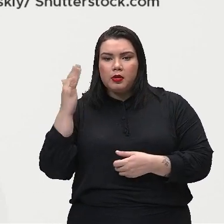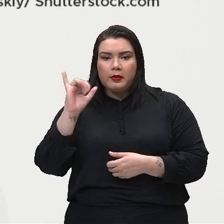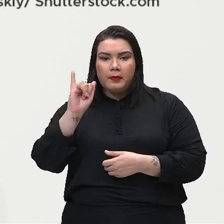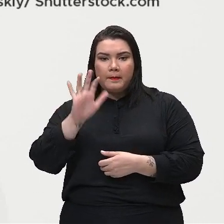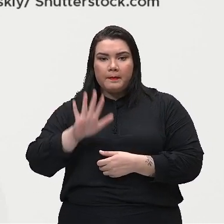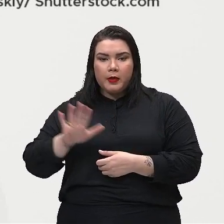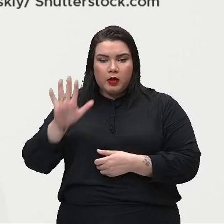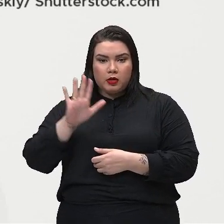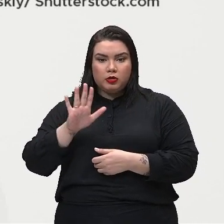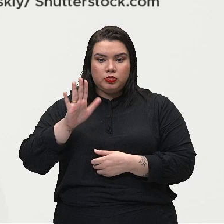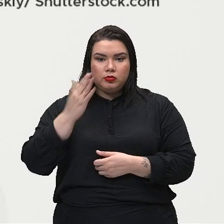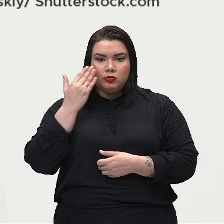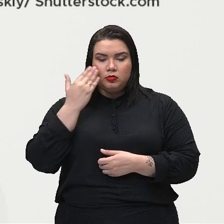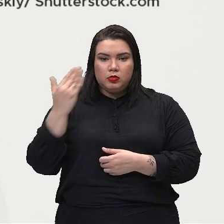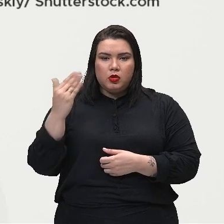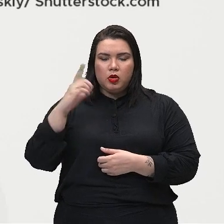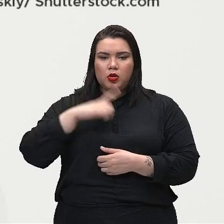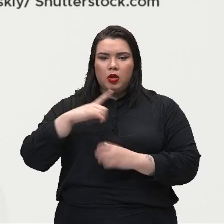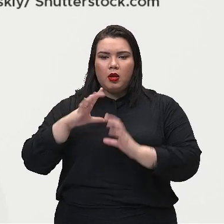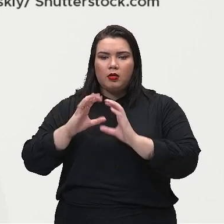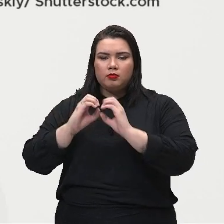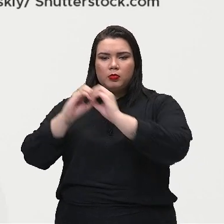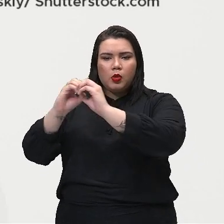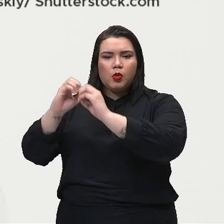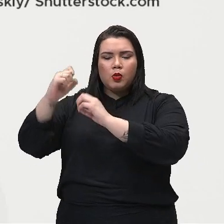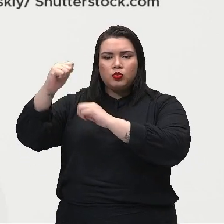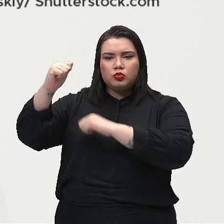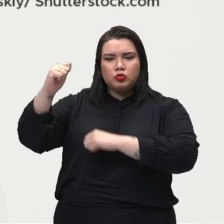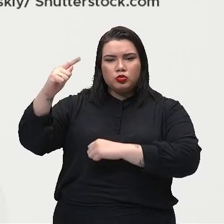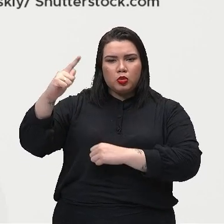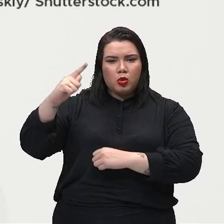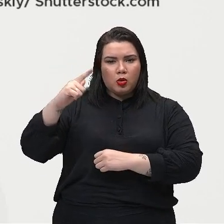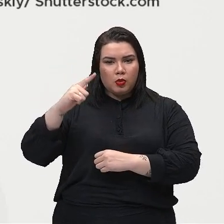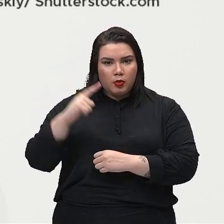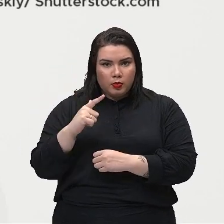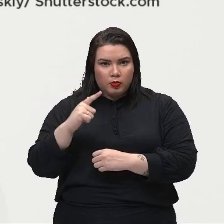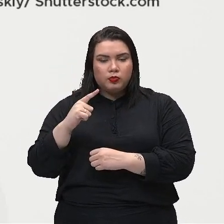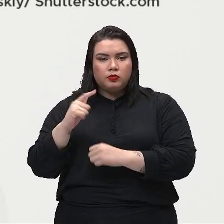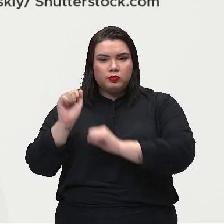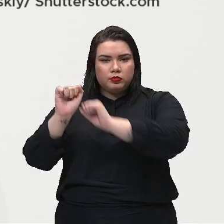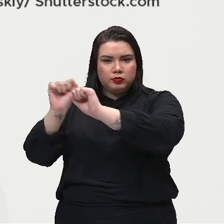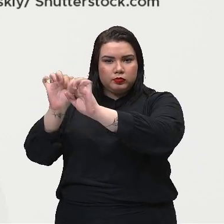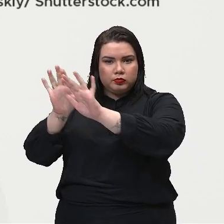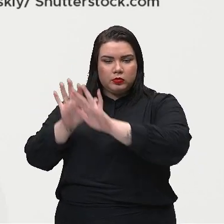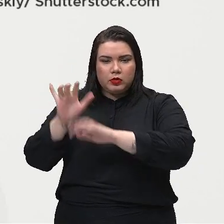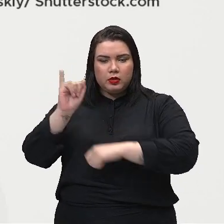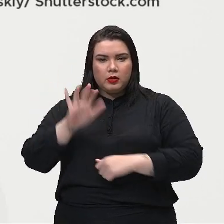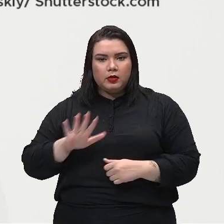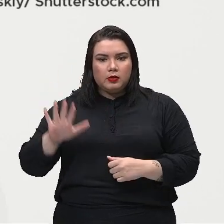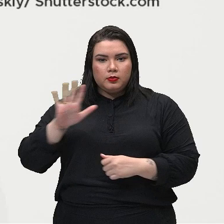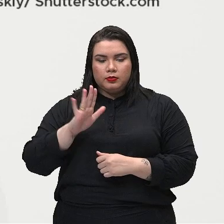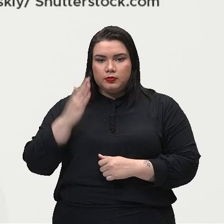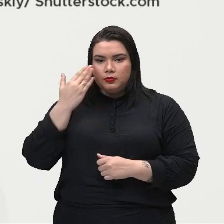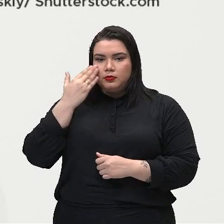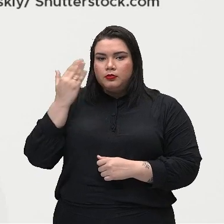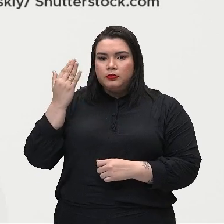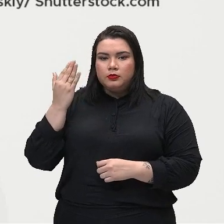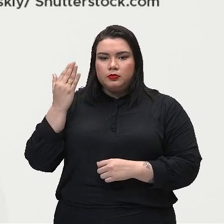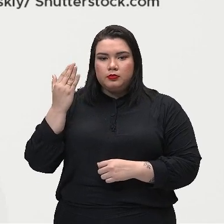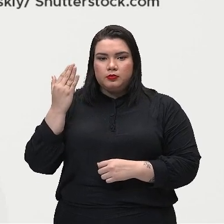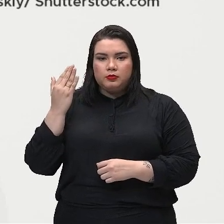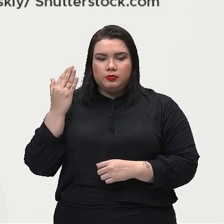só lá, o Sol, no horizonte aí, nessa imagem da Terra,